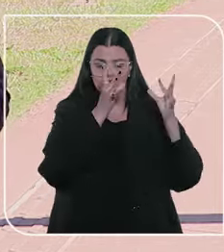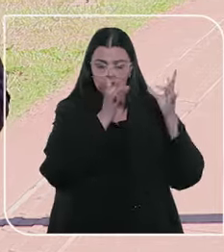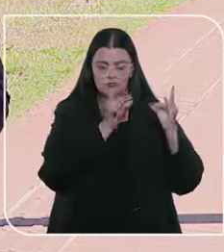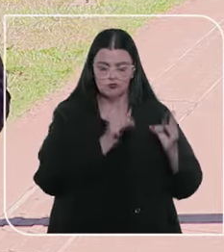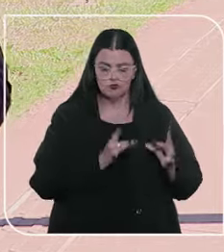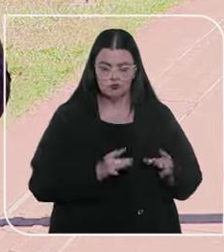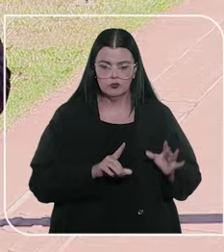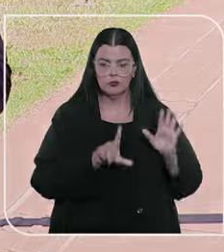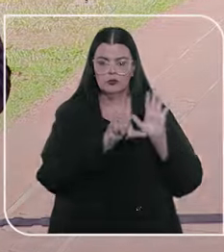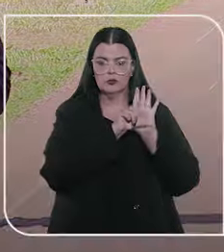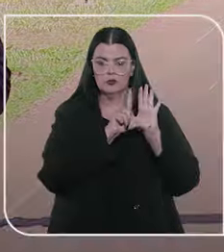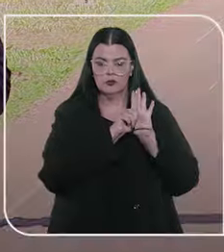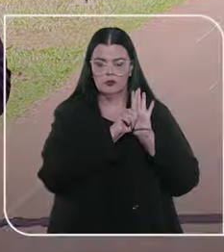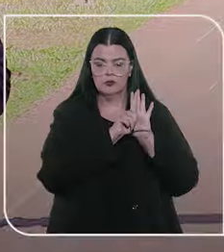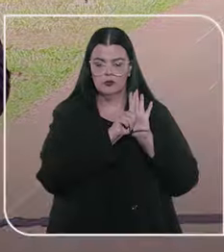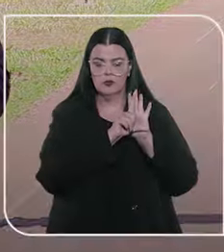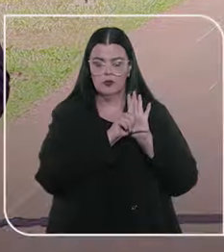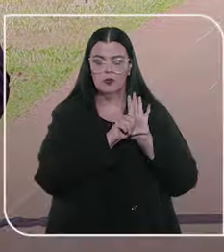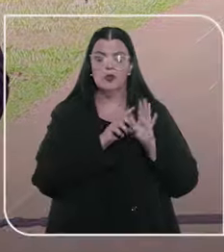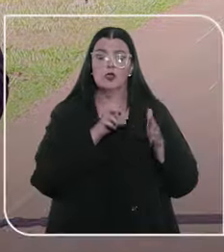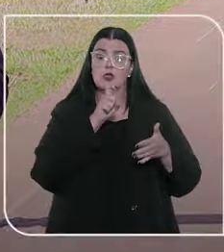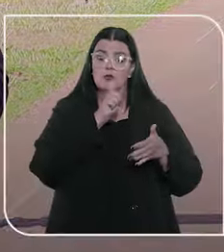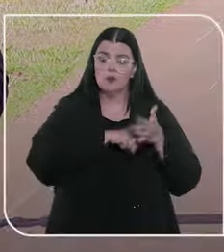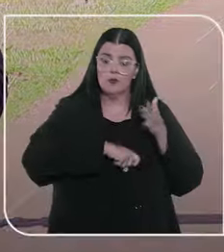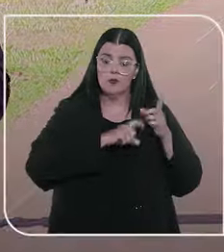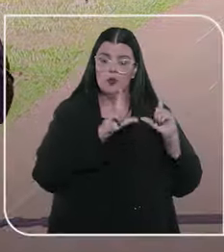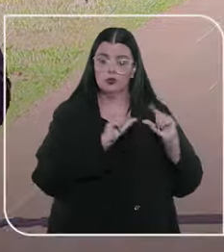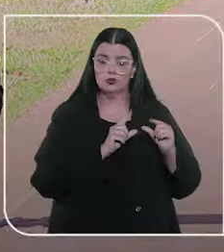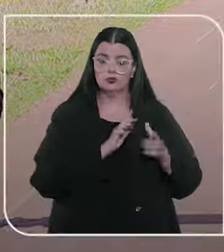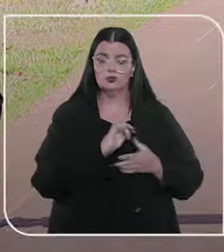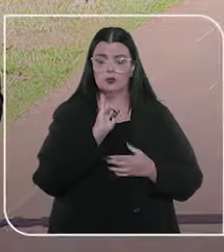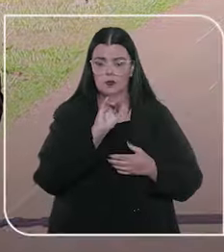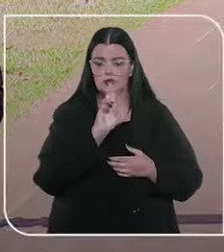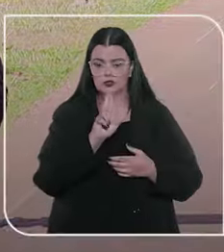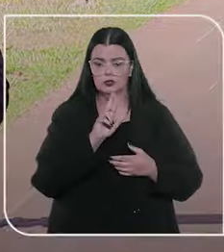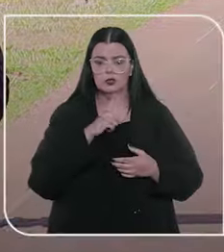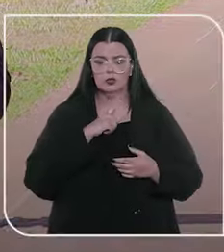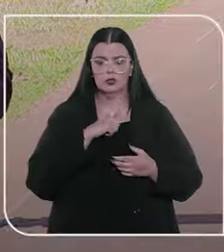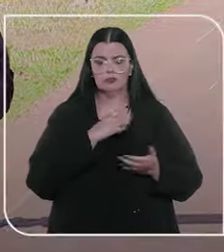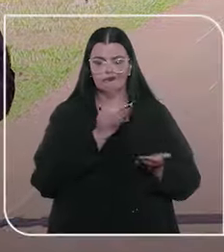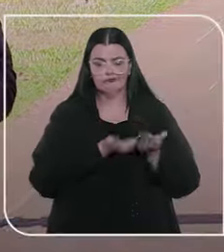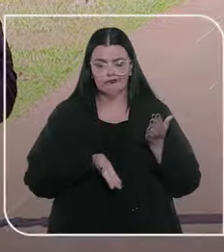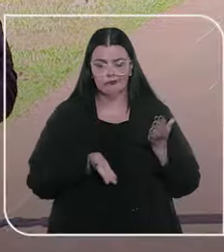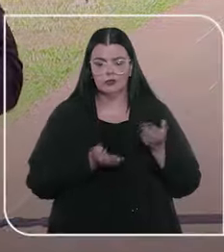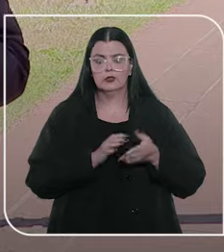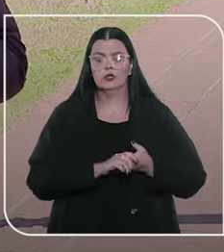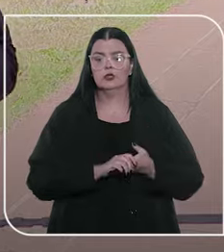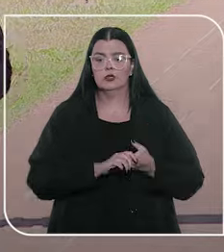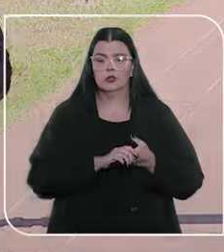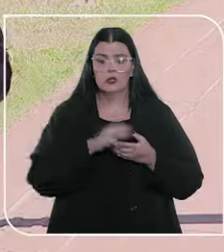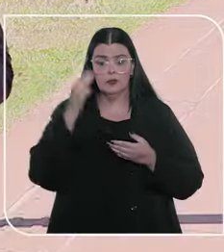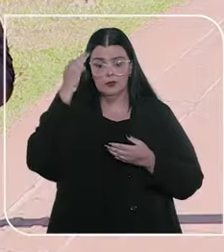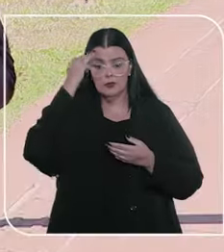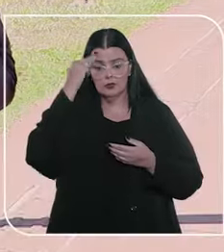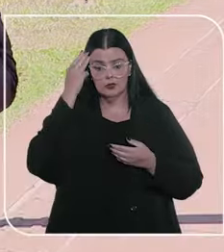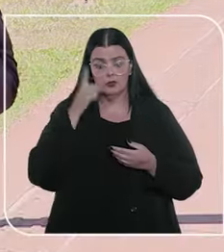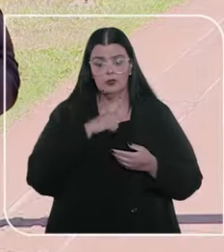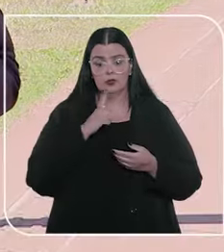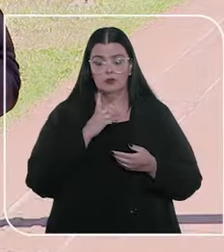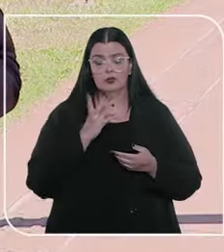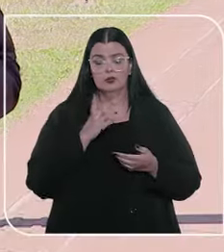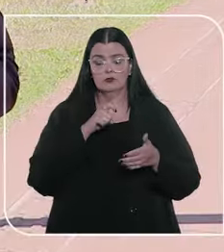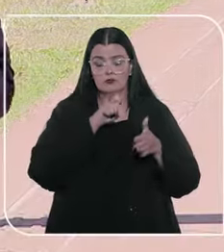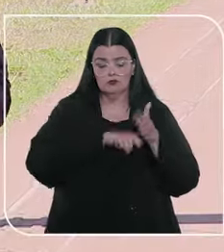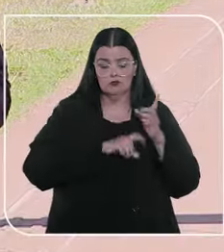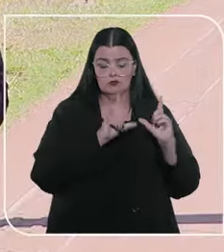especificada na legislação que dispõe sobre imposto de renda, ela causa alienação mental, o que justifica a isenção